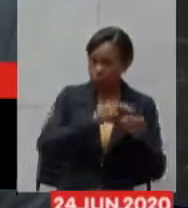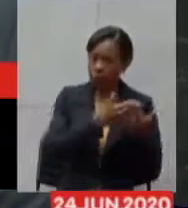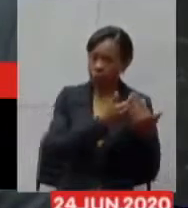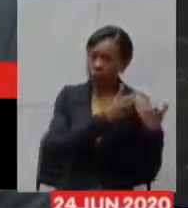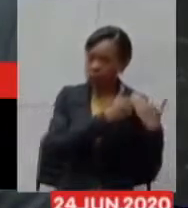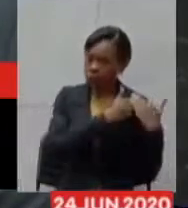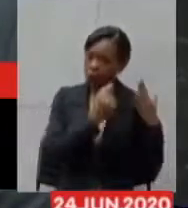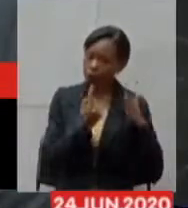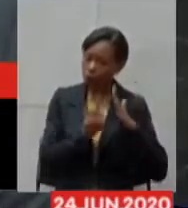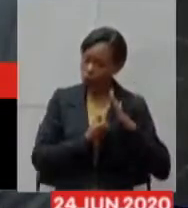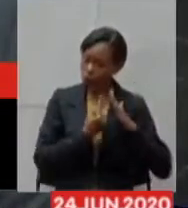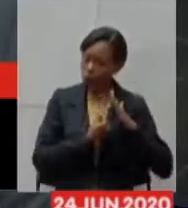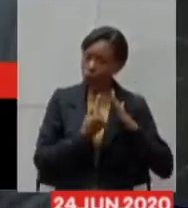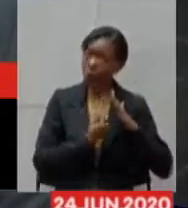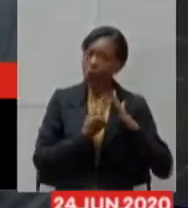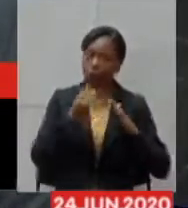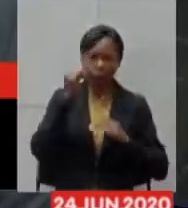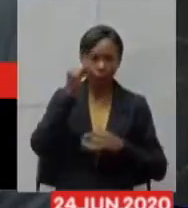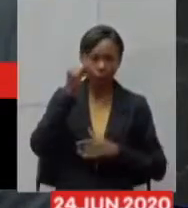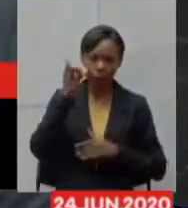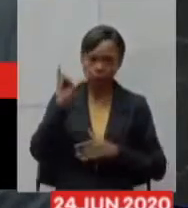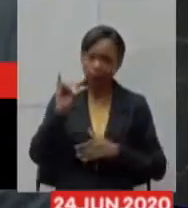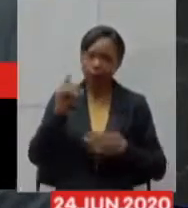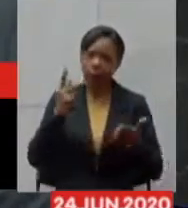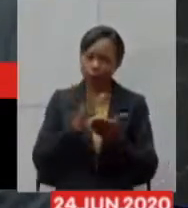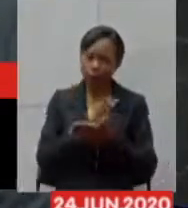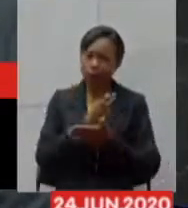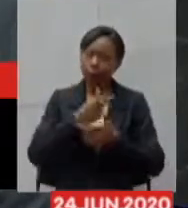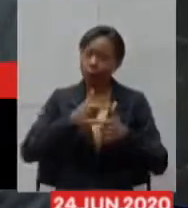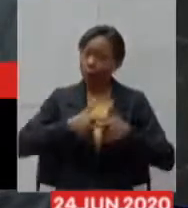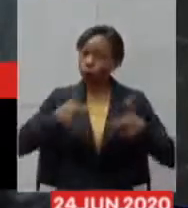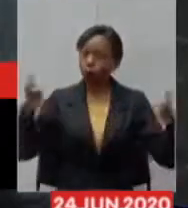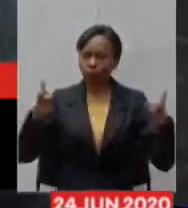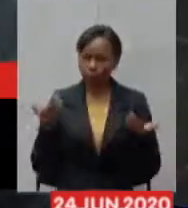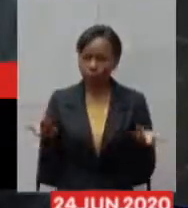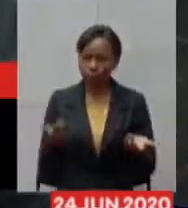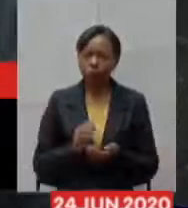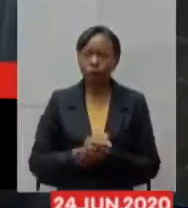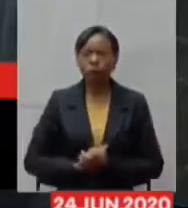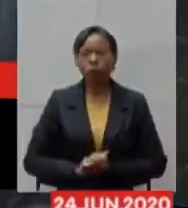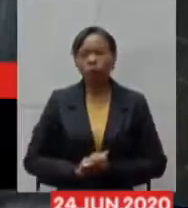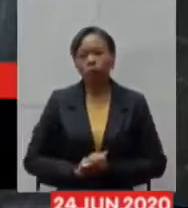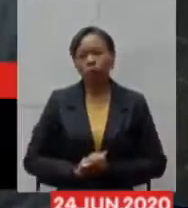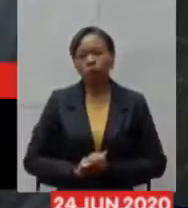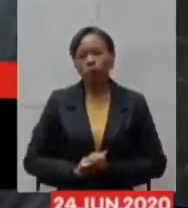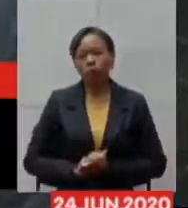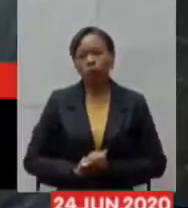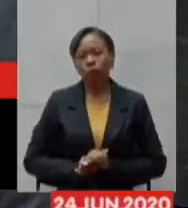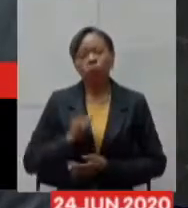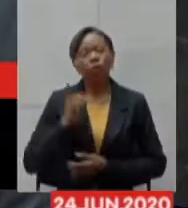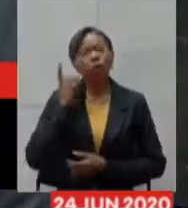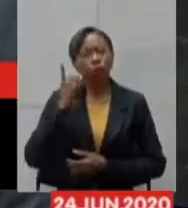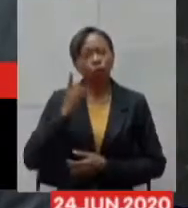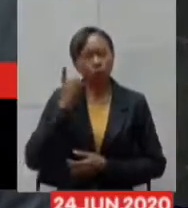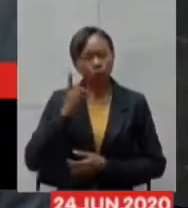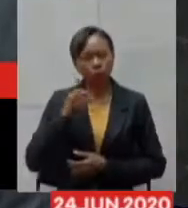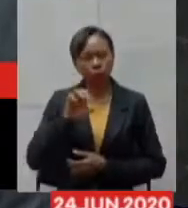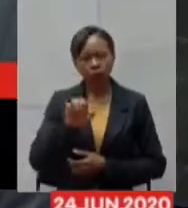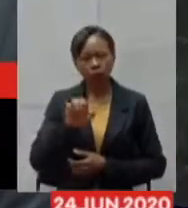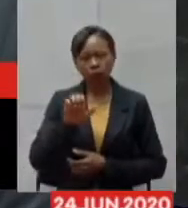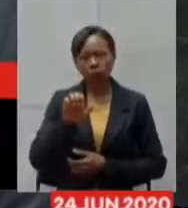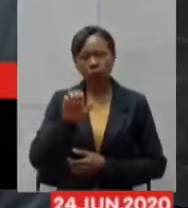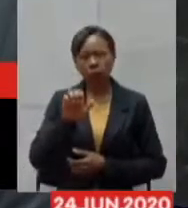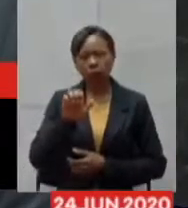tenhamos o crescimento exponencial da doença em relação ao questionamento do deputado Elie Tarquino quanto ao